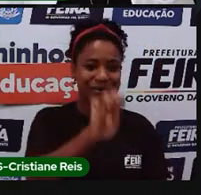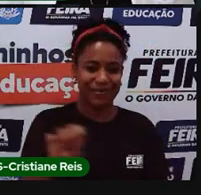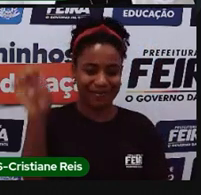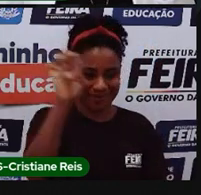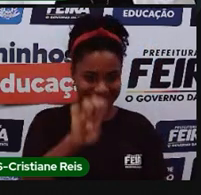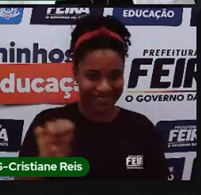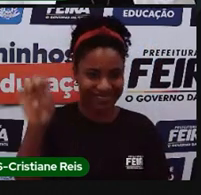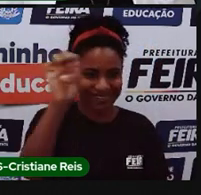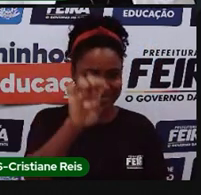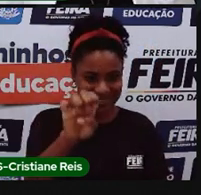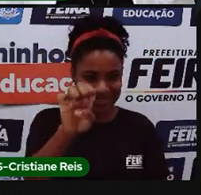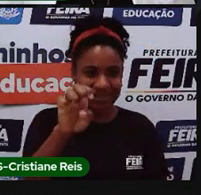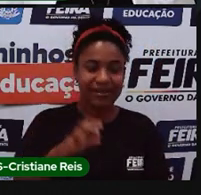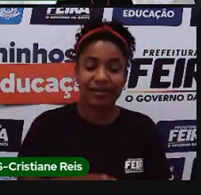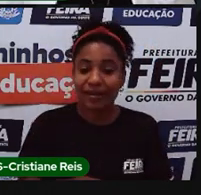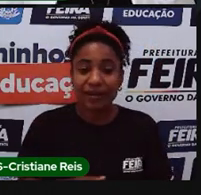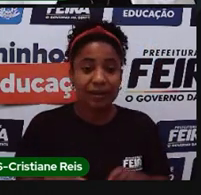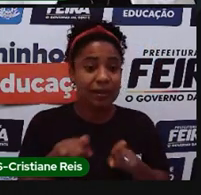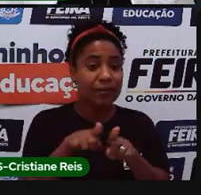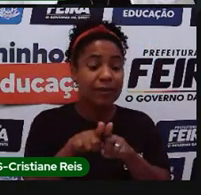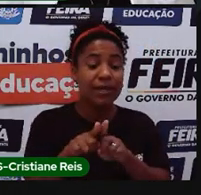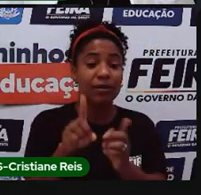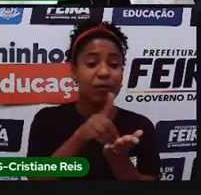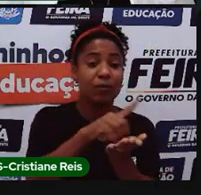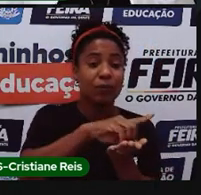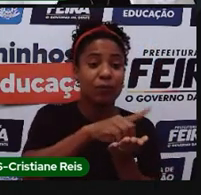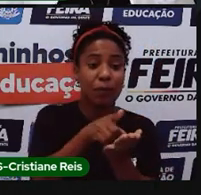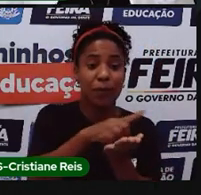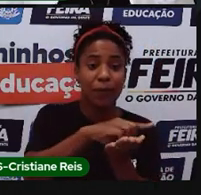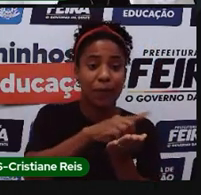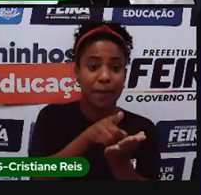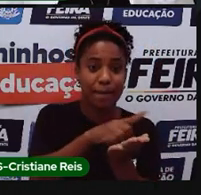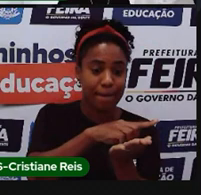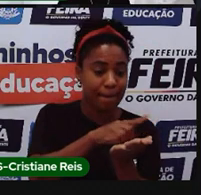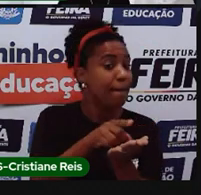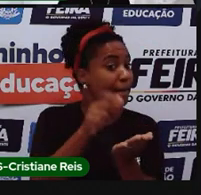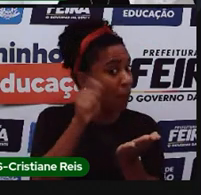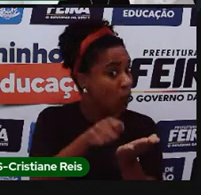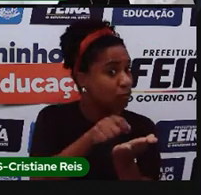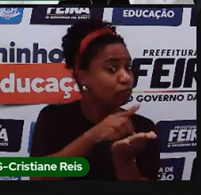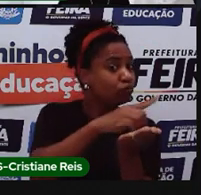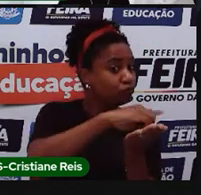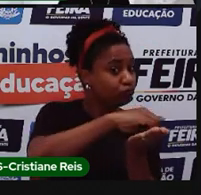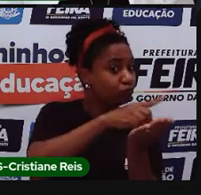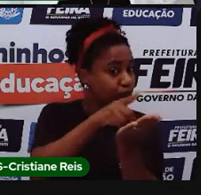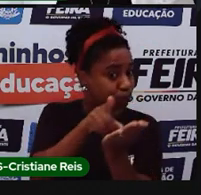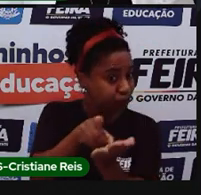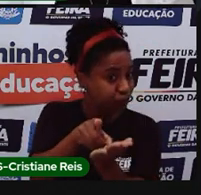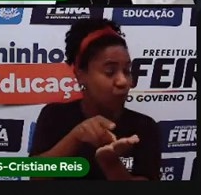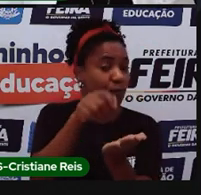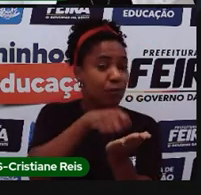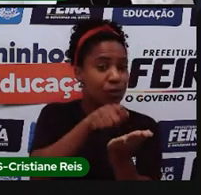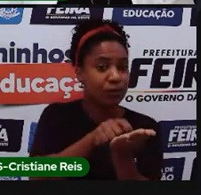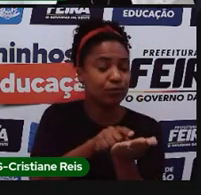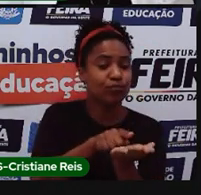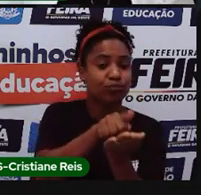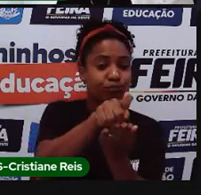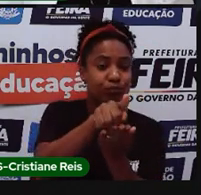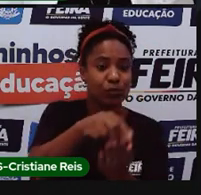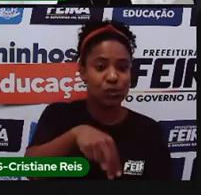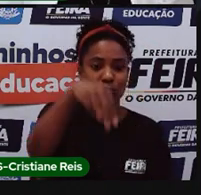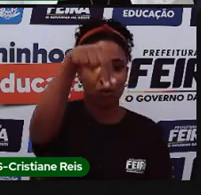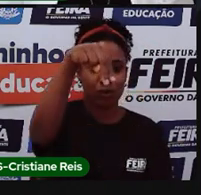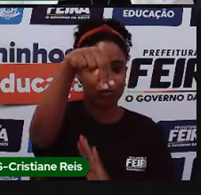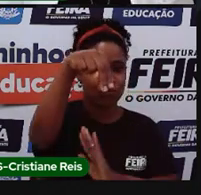Europa, aqui a orientação, que é a rosa dos ventos, mas eu já falei que pode ter só esse pedacinho aqui, né, apontando para o